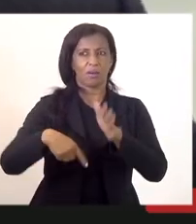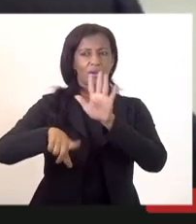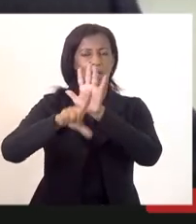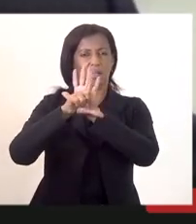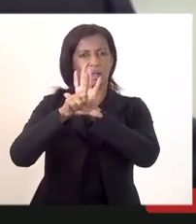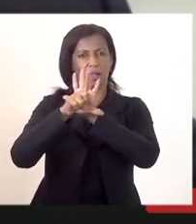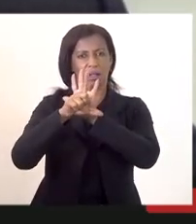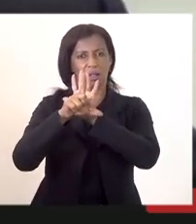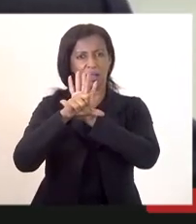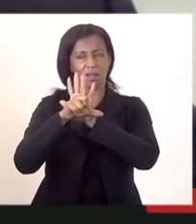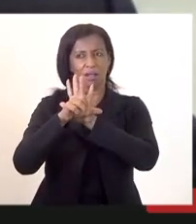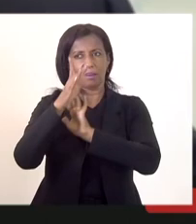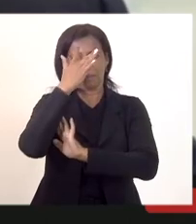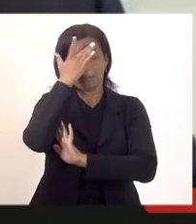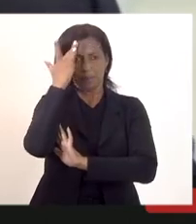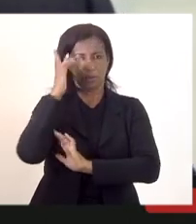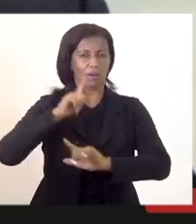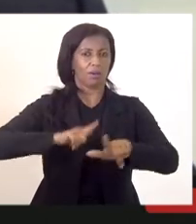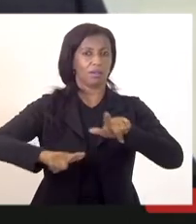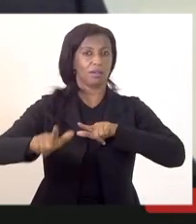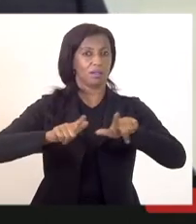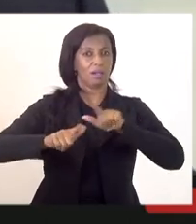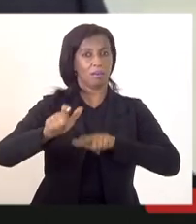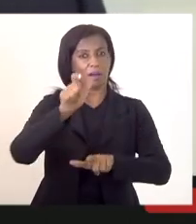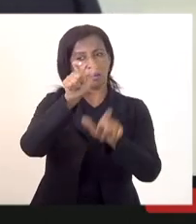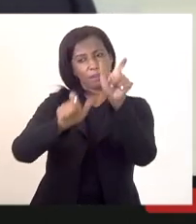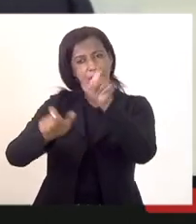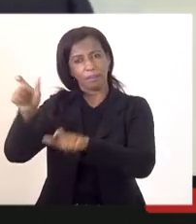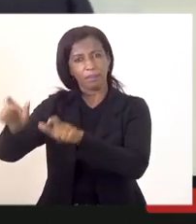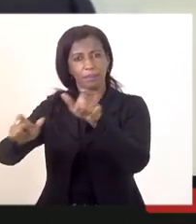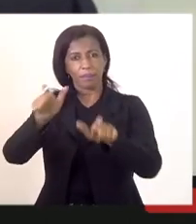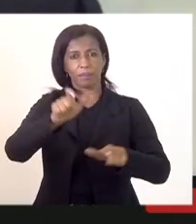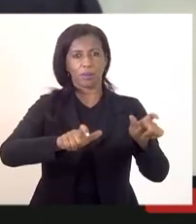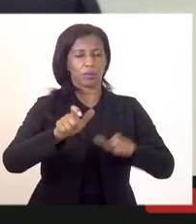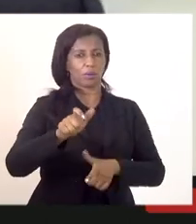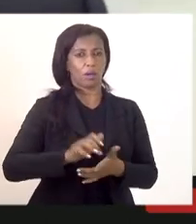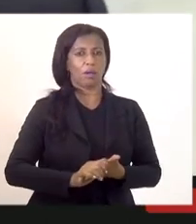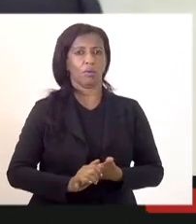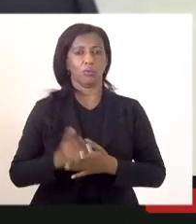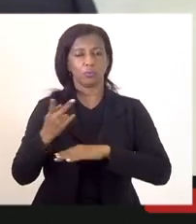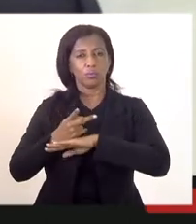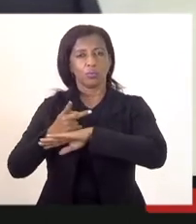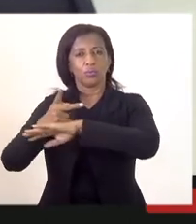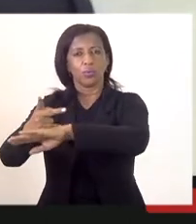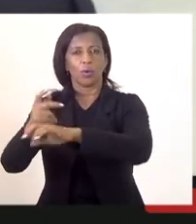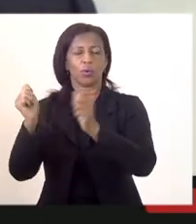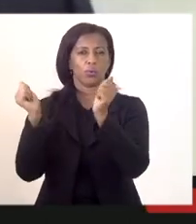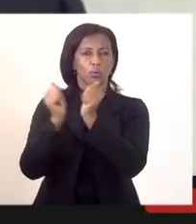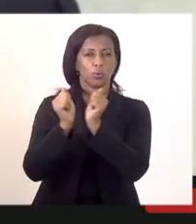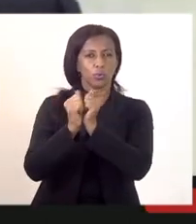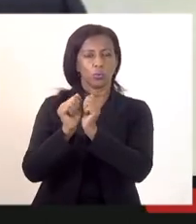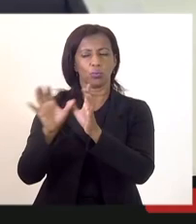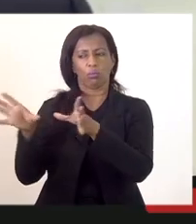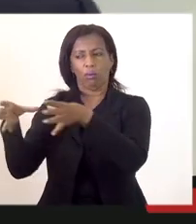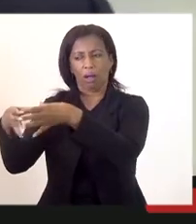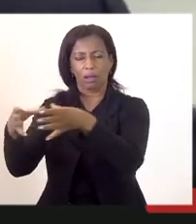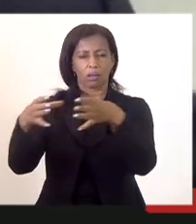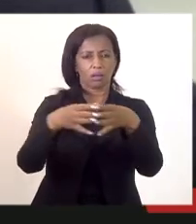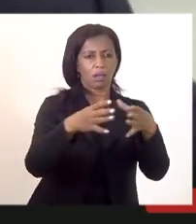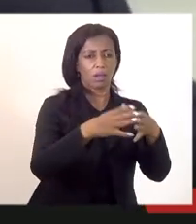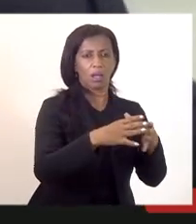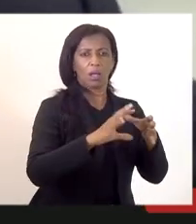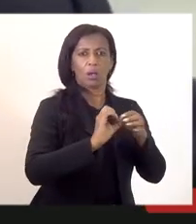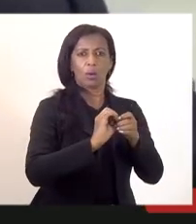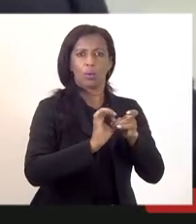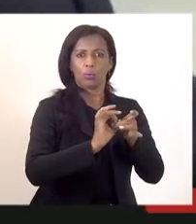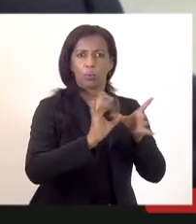prestígio pessoal e trabalho pessoal do comando da corporação de buscar junta a CEPLAG a fazenda o desbloqueio dessas